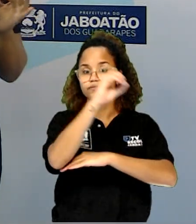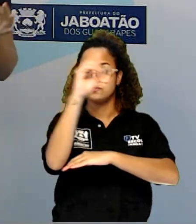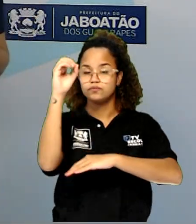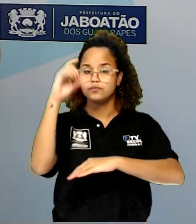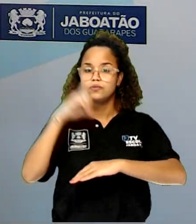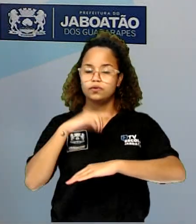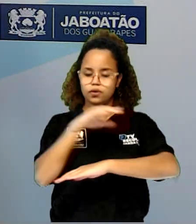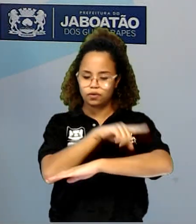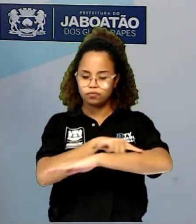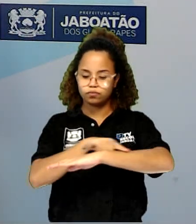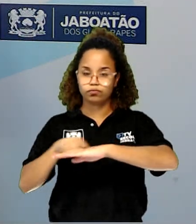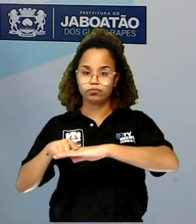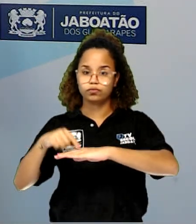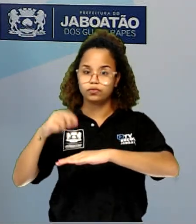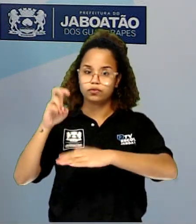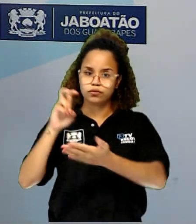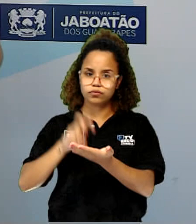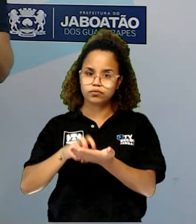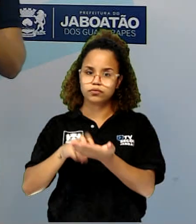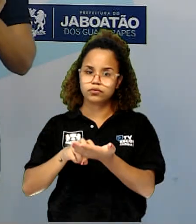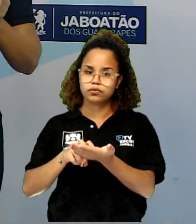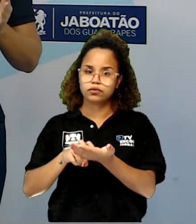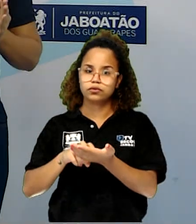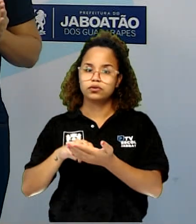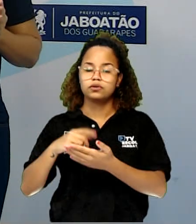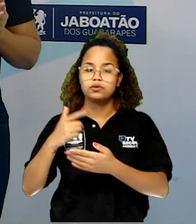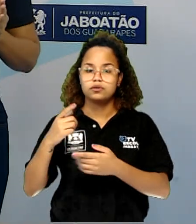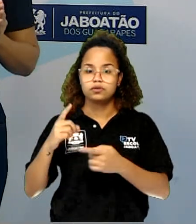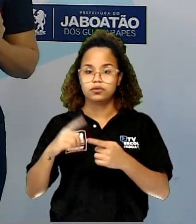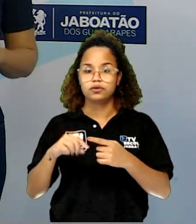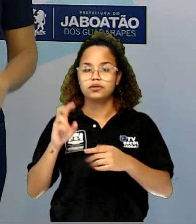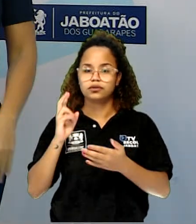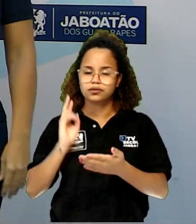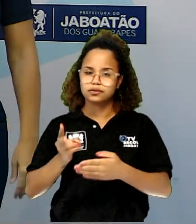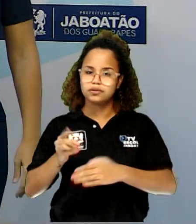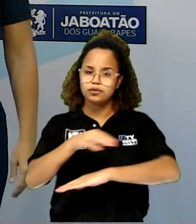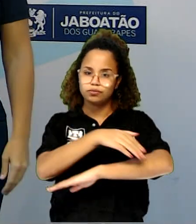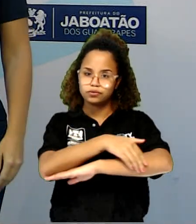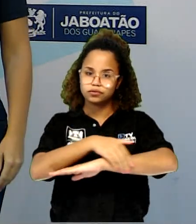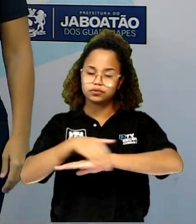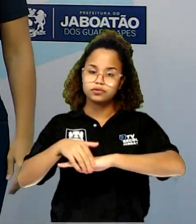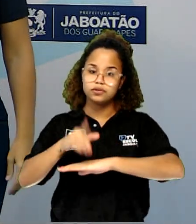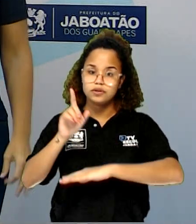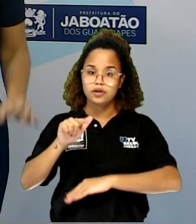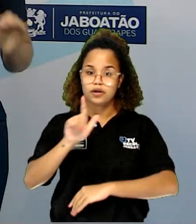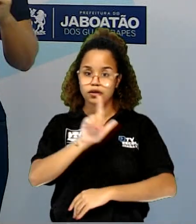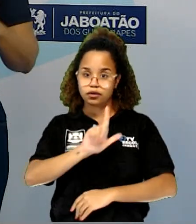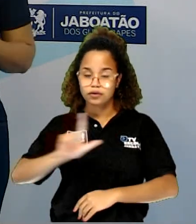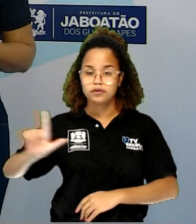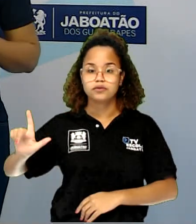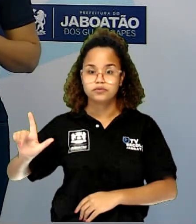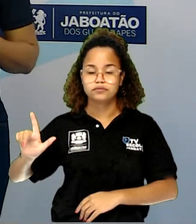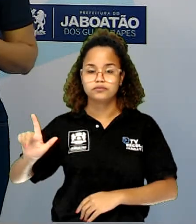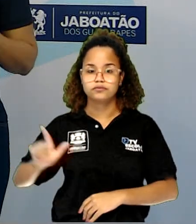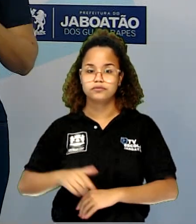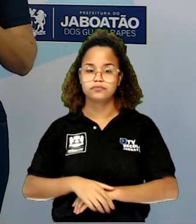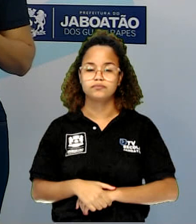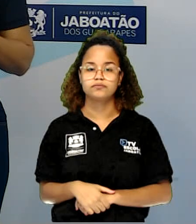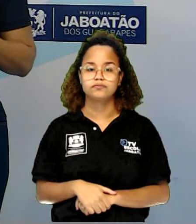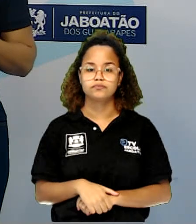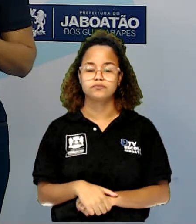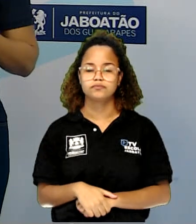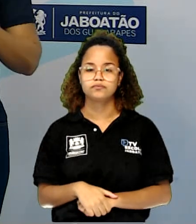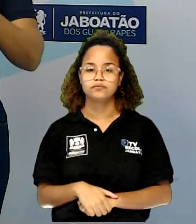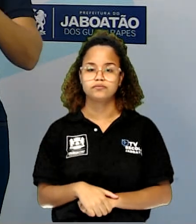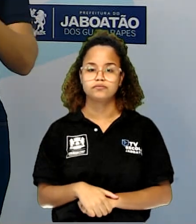pela manhã, ele sempre vai aparecer no horizonte. Então, é o lado leste. Certo? Então, não